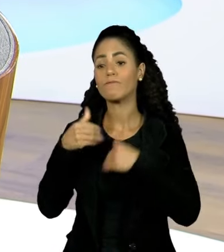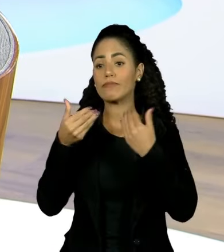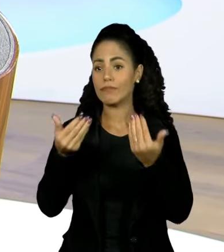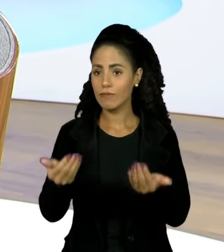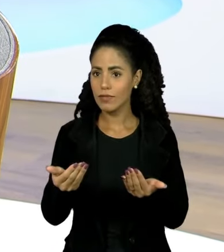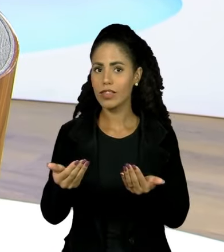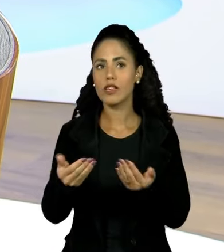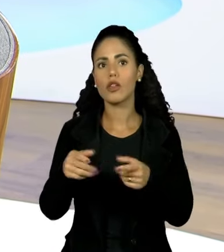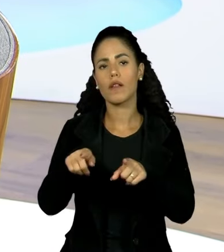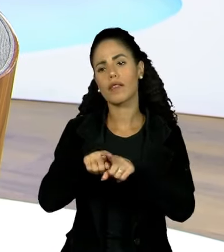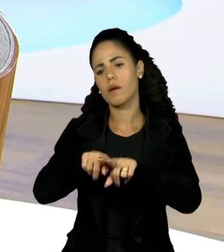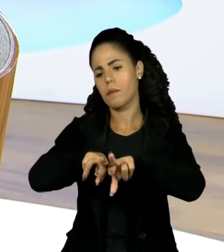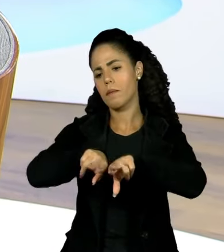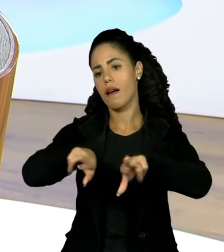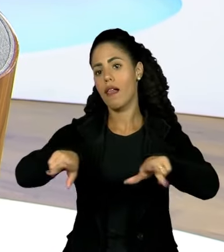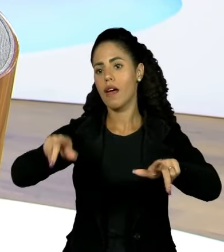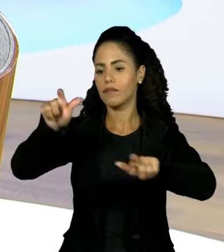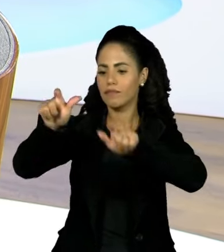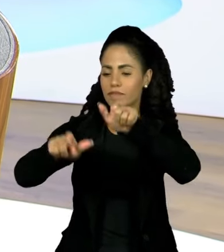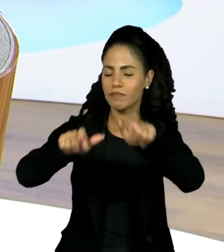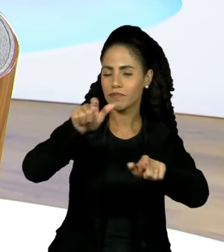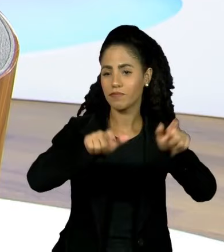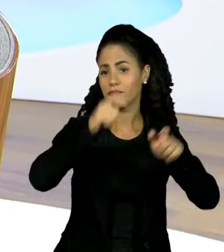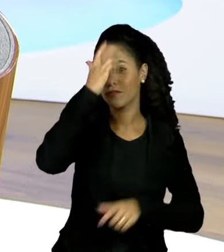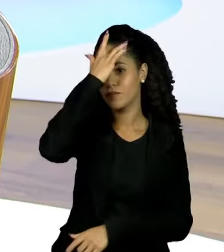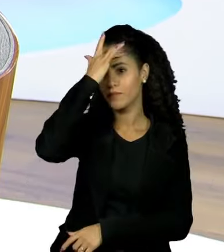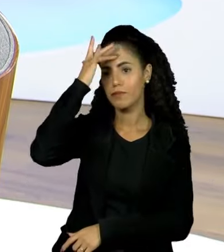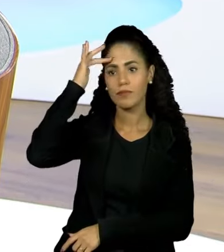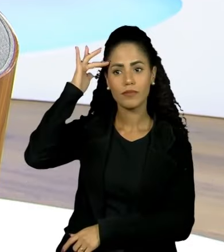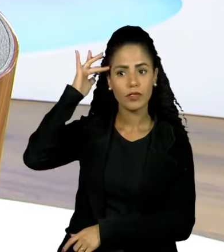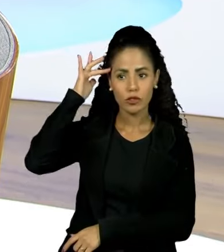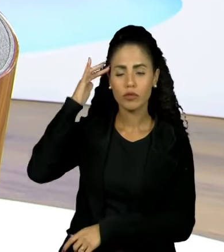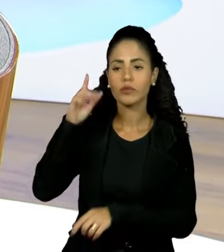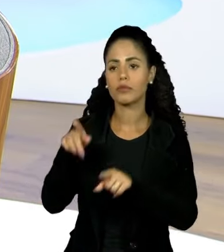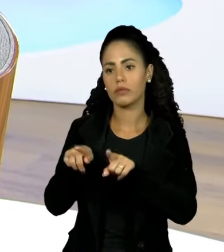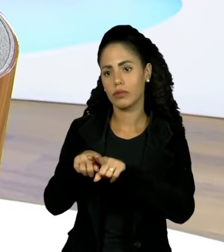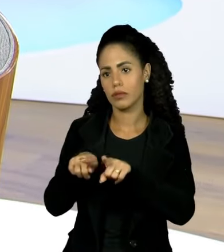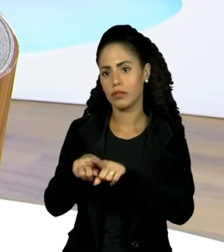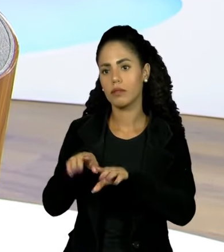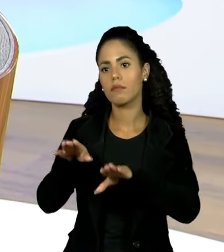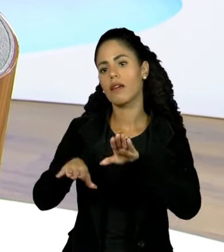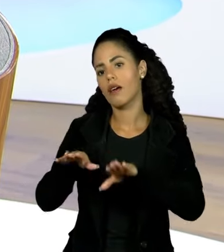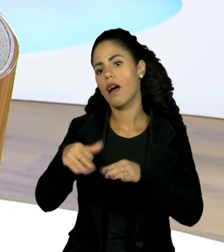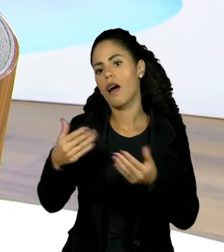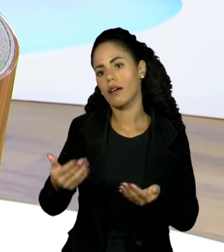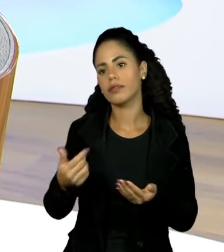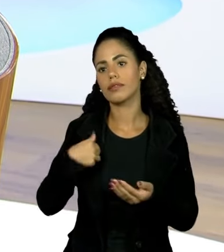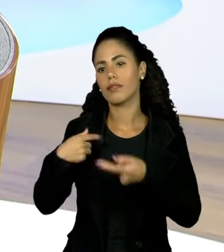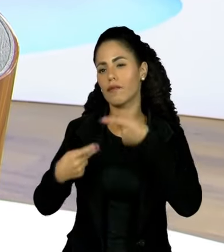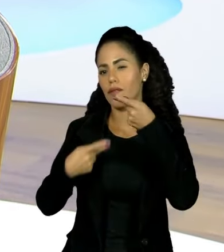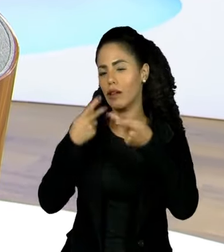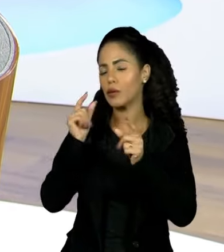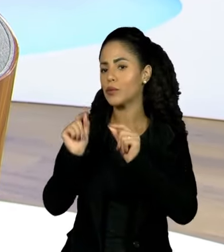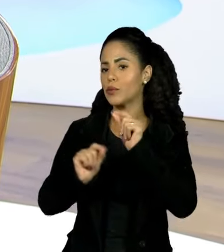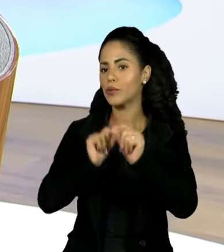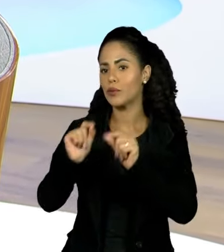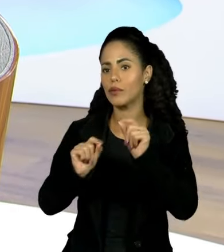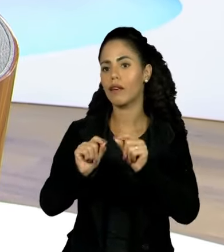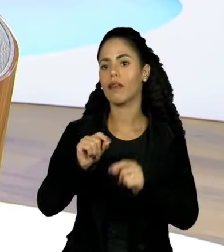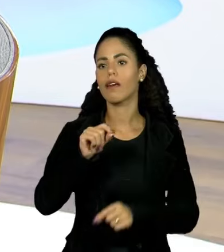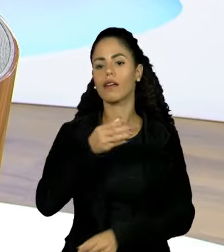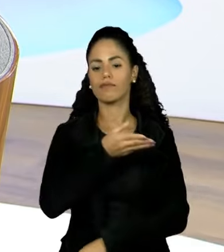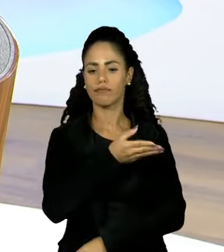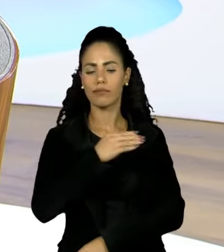E há muita gente que contra Raoni, muita gente que está falando que Raoni